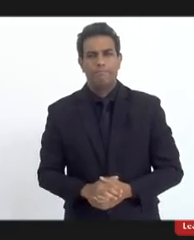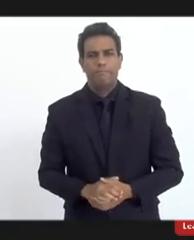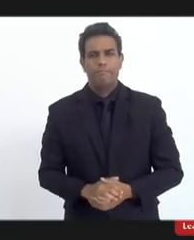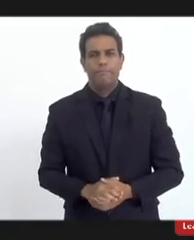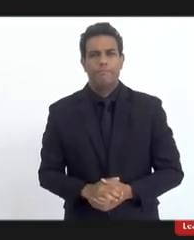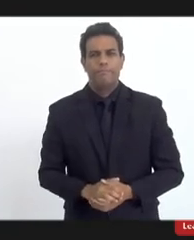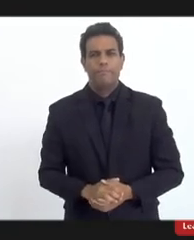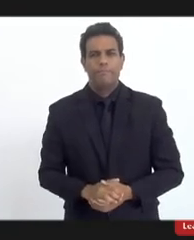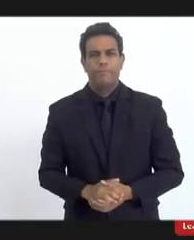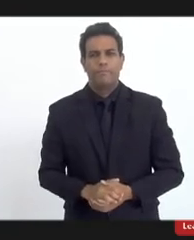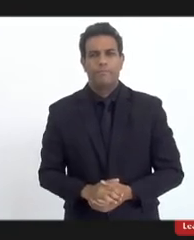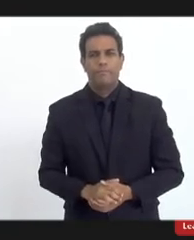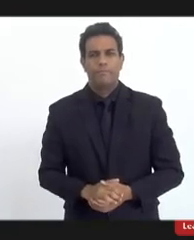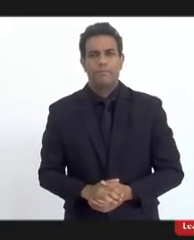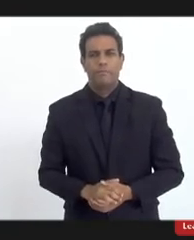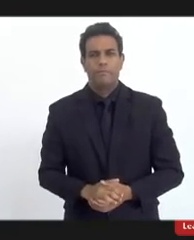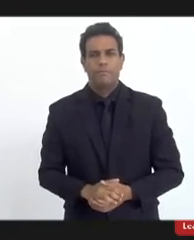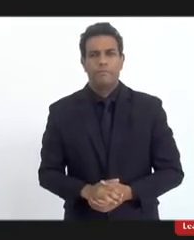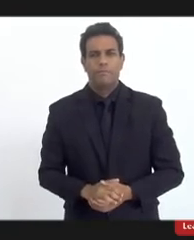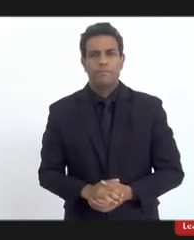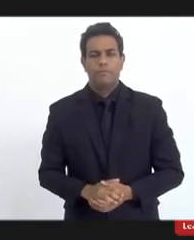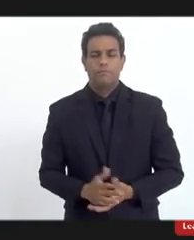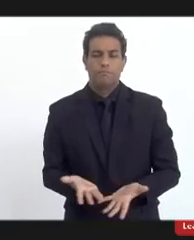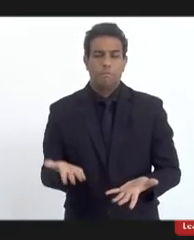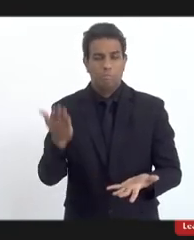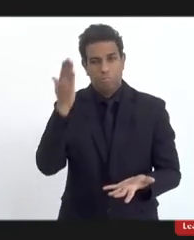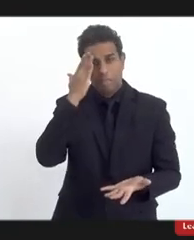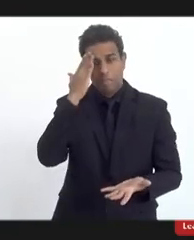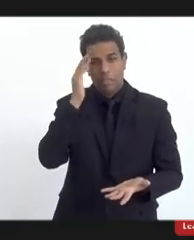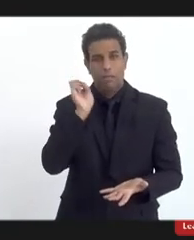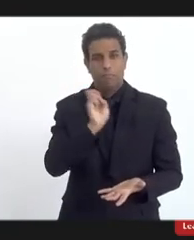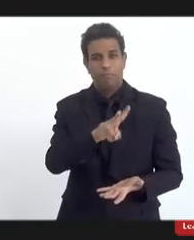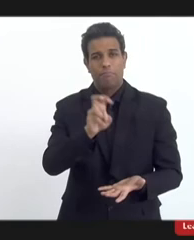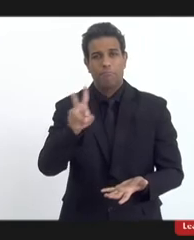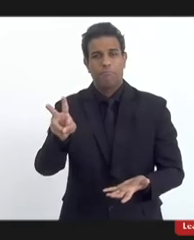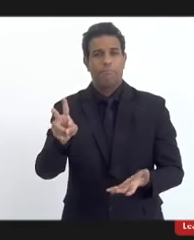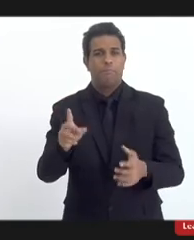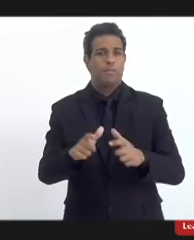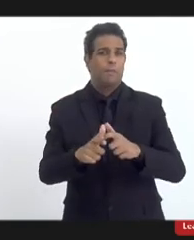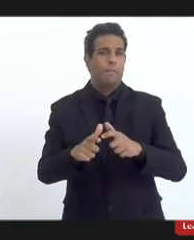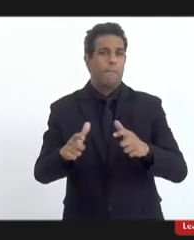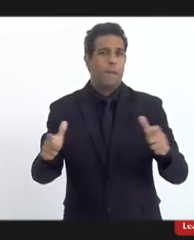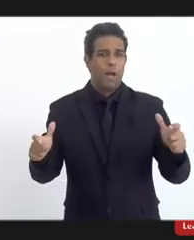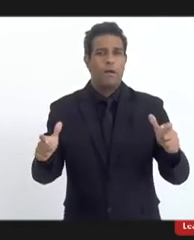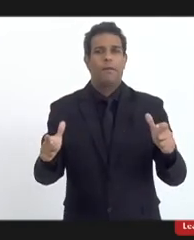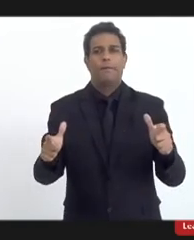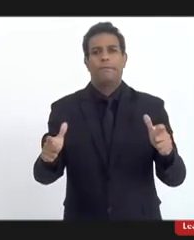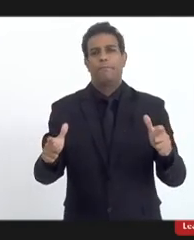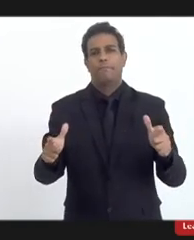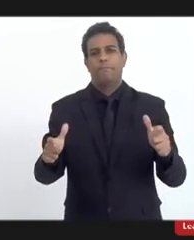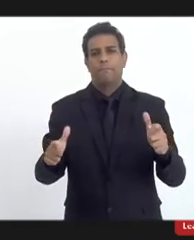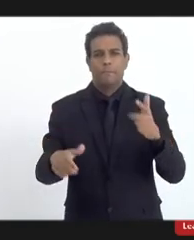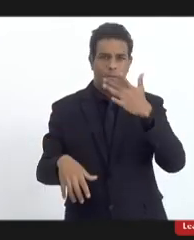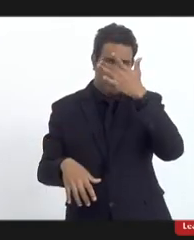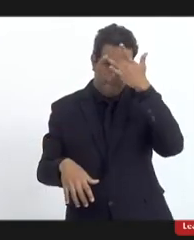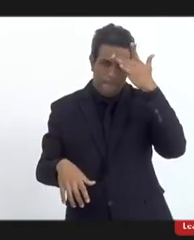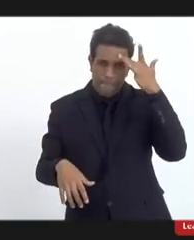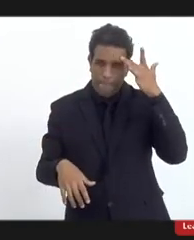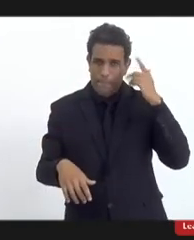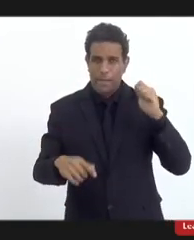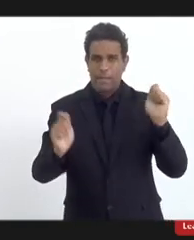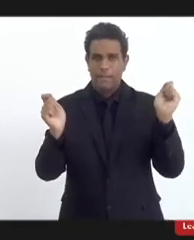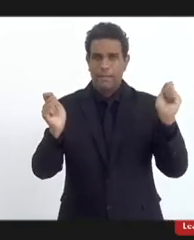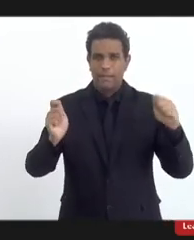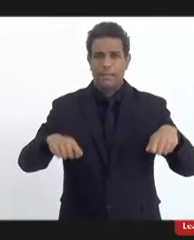janeiro mas eu entendo que para muita gente não é interessante pautar um tema